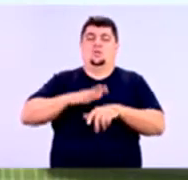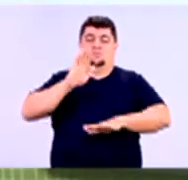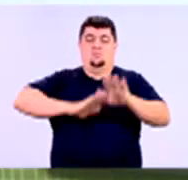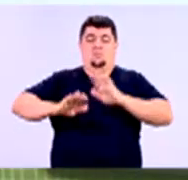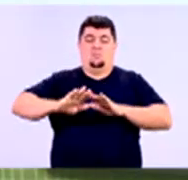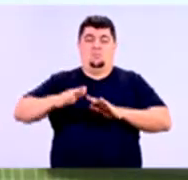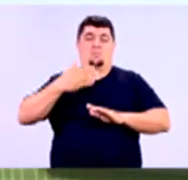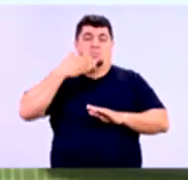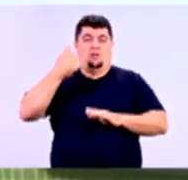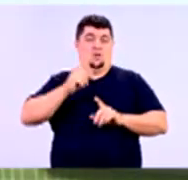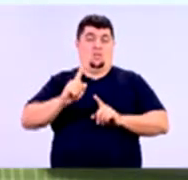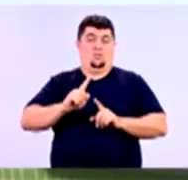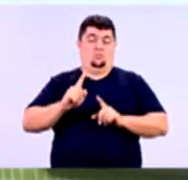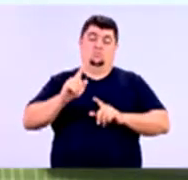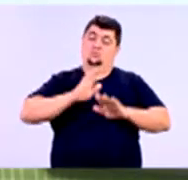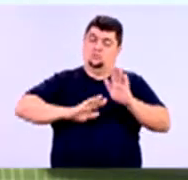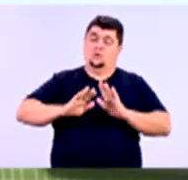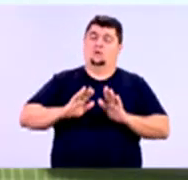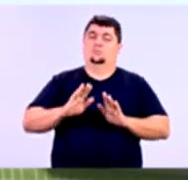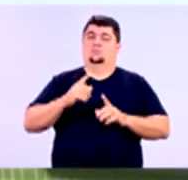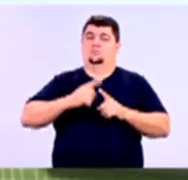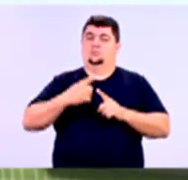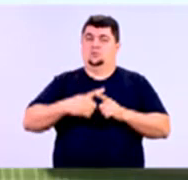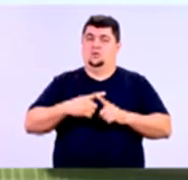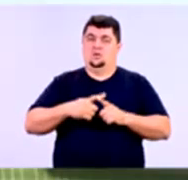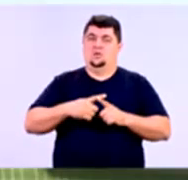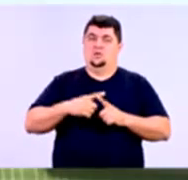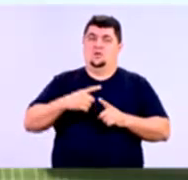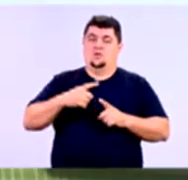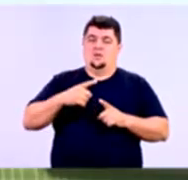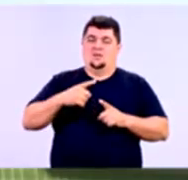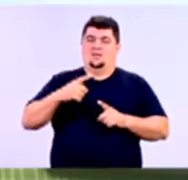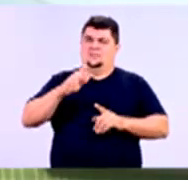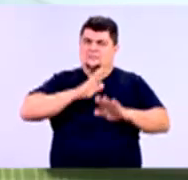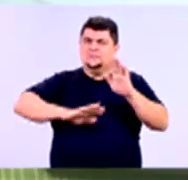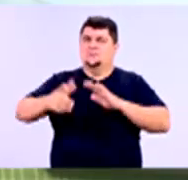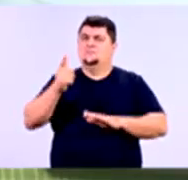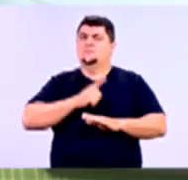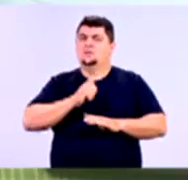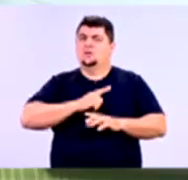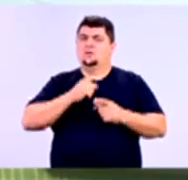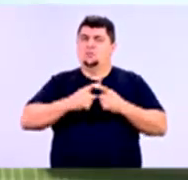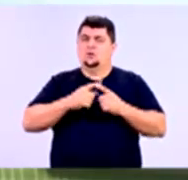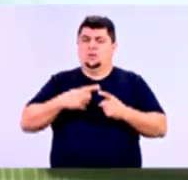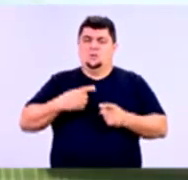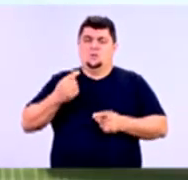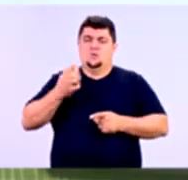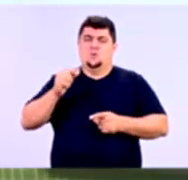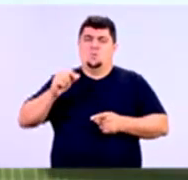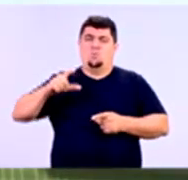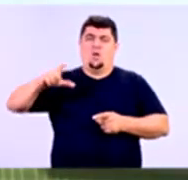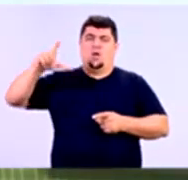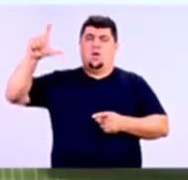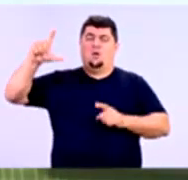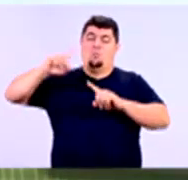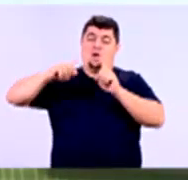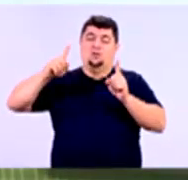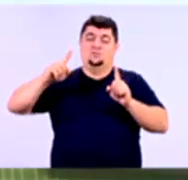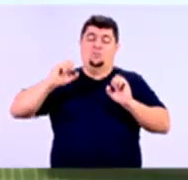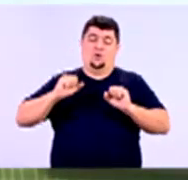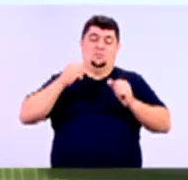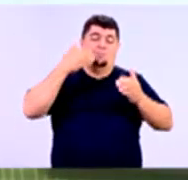é mais rentável. Justamente, é arriscado porque em algum momento está dando muito lucro, e em outro momento pode dar muito